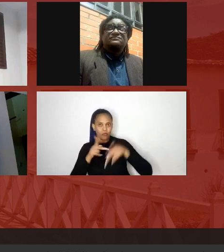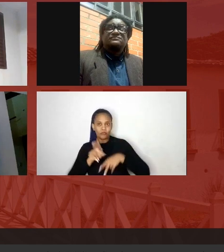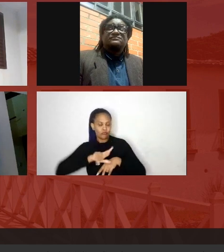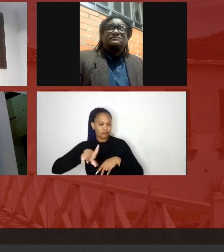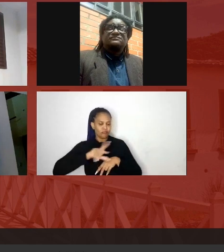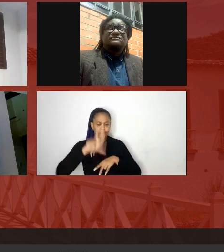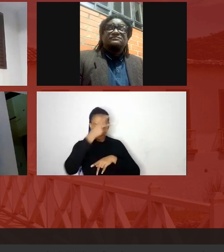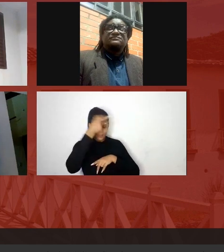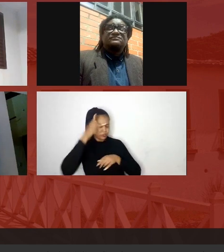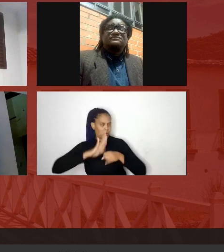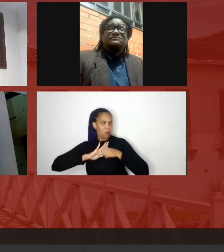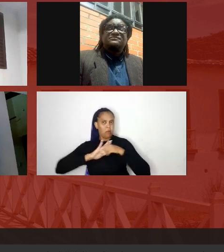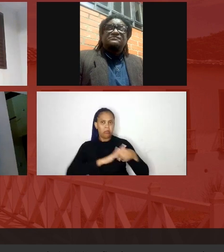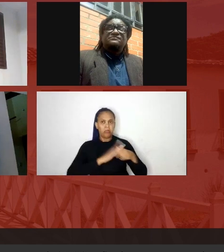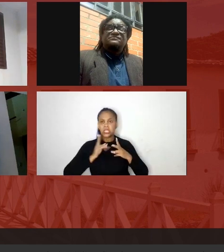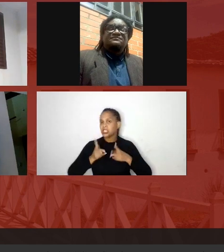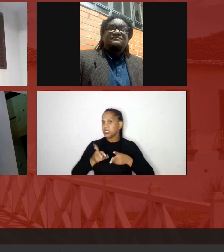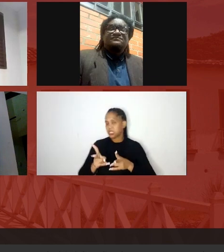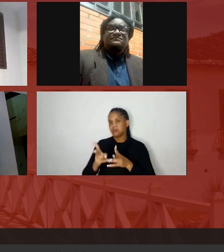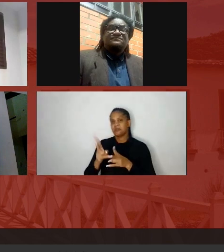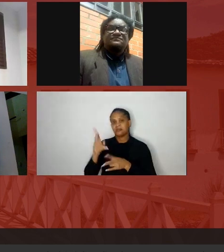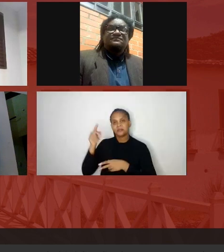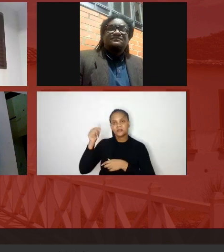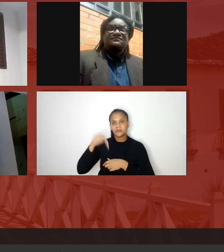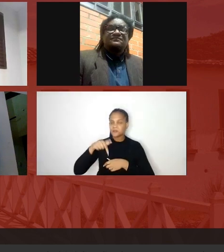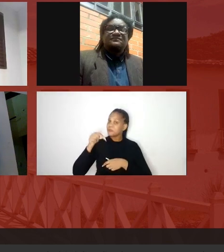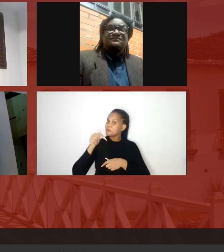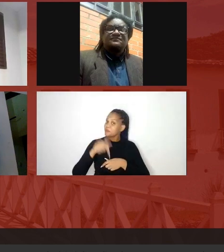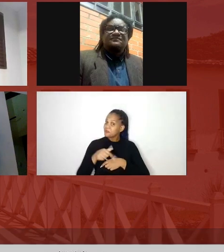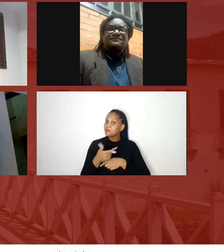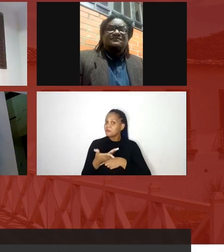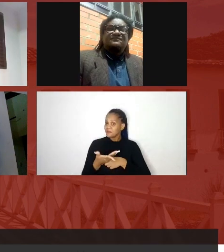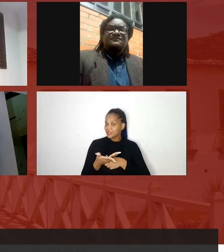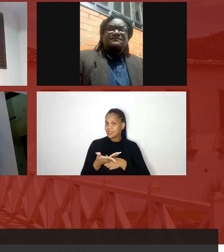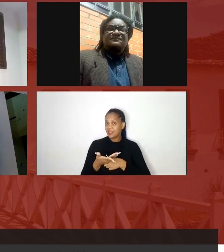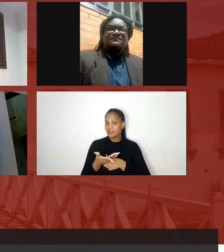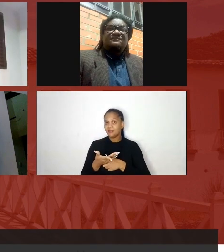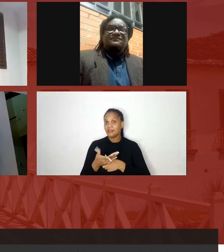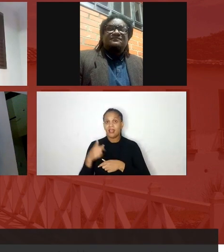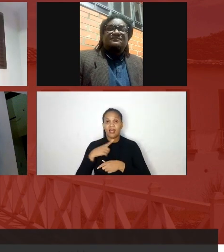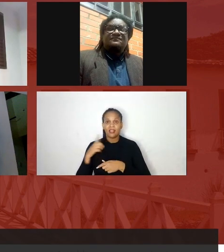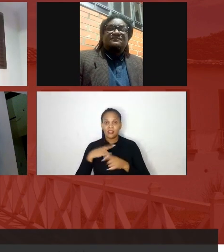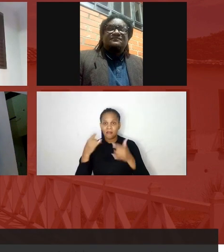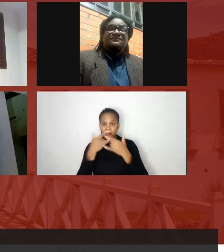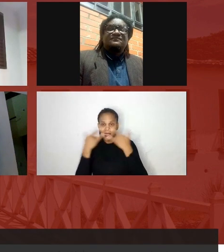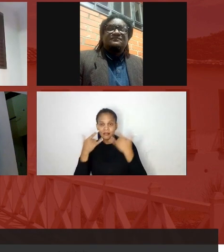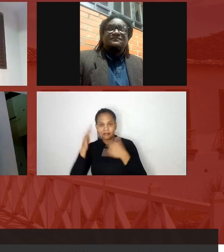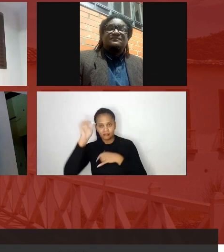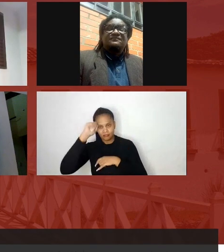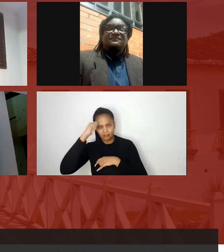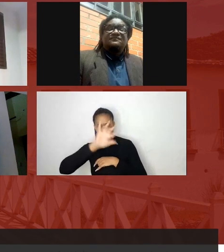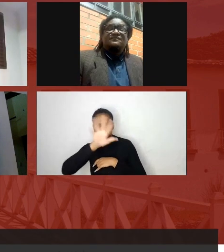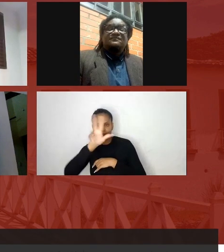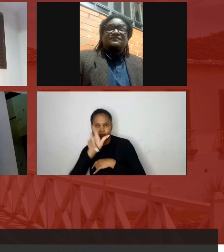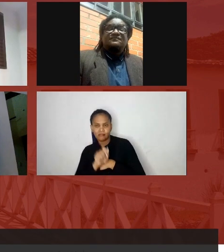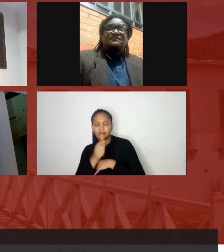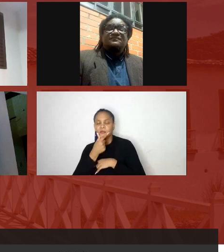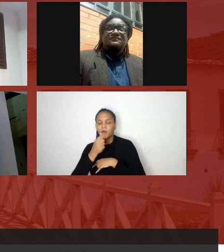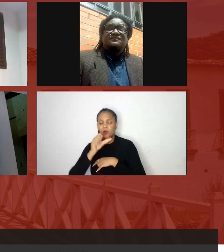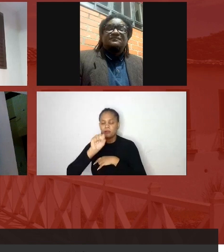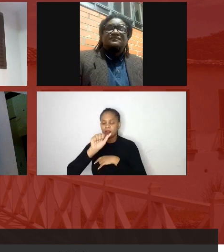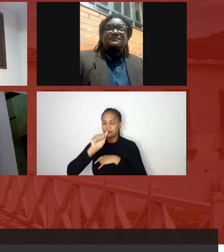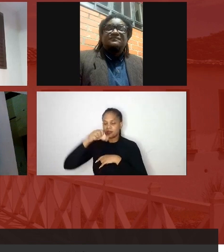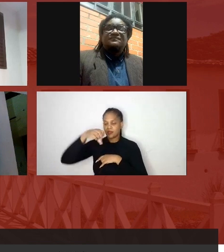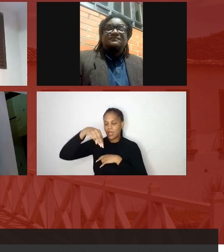sempre aqui quem está a máscaras africanas o Samuel de Sá parabéns pelas